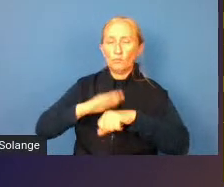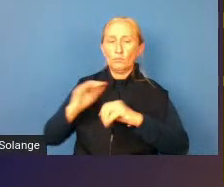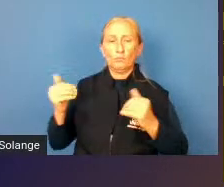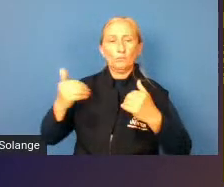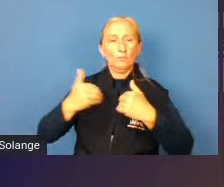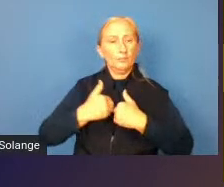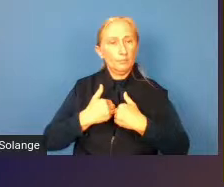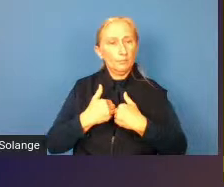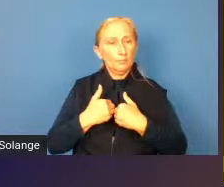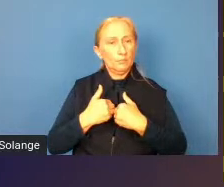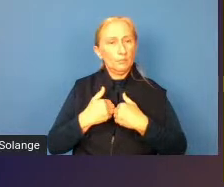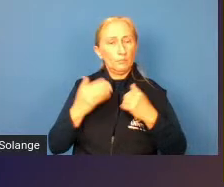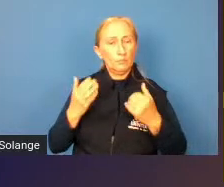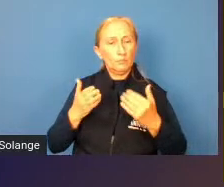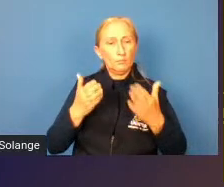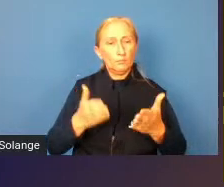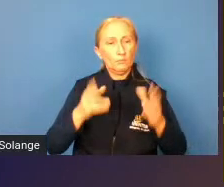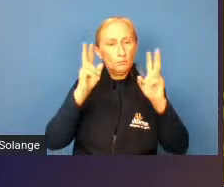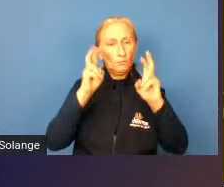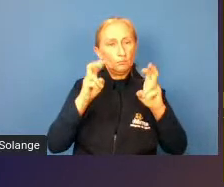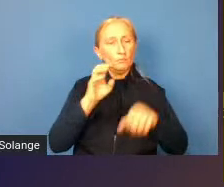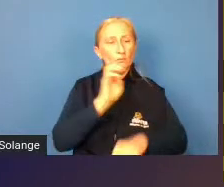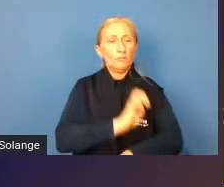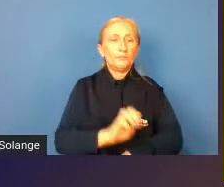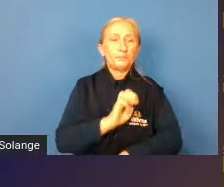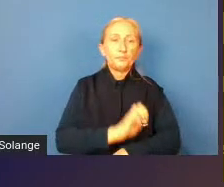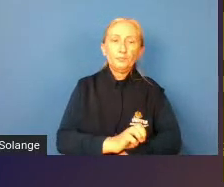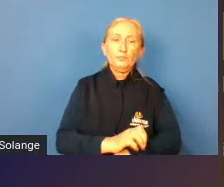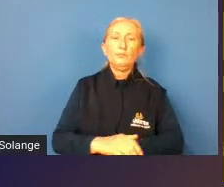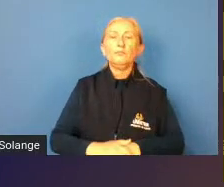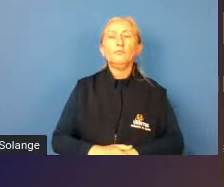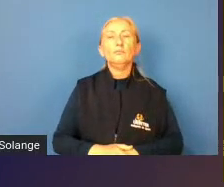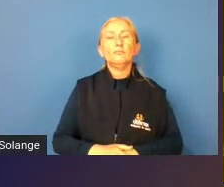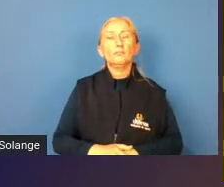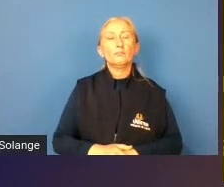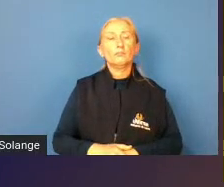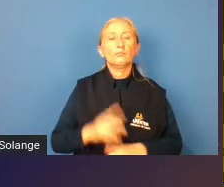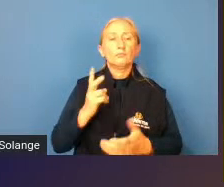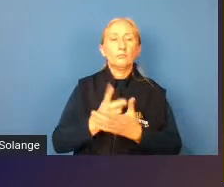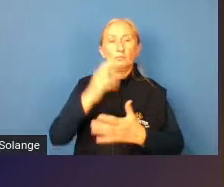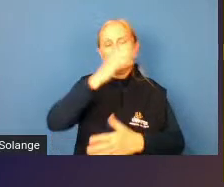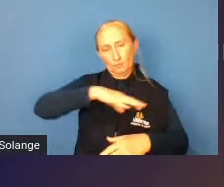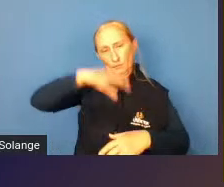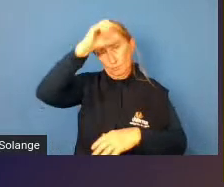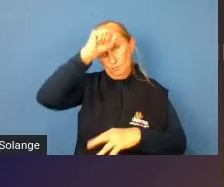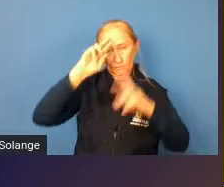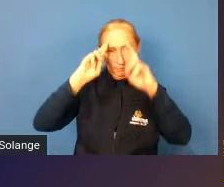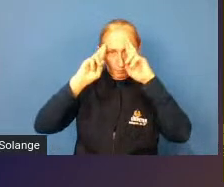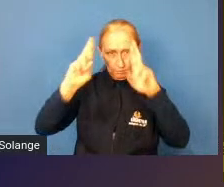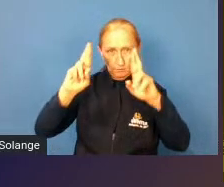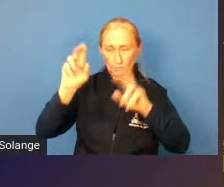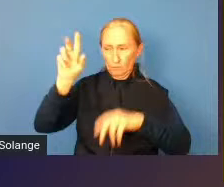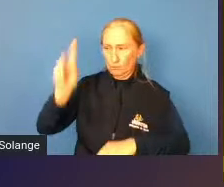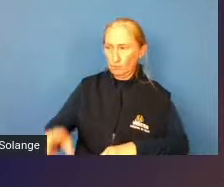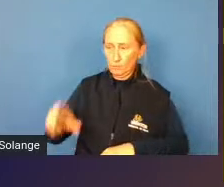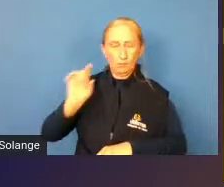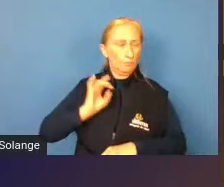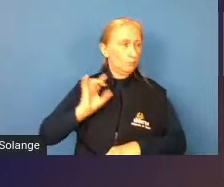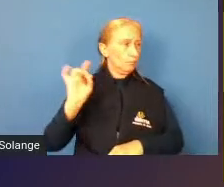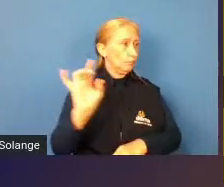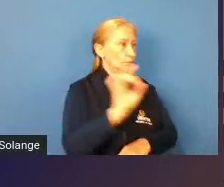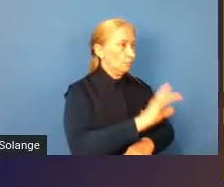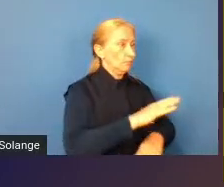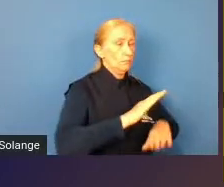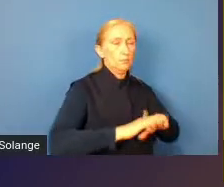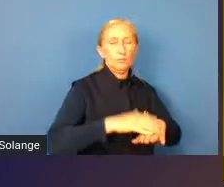como abordagem no meu tema de estágio e sempre aprendendo a respeitar a individualidade biológica de cada um seja de